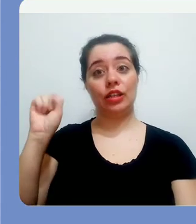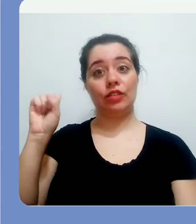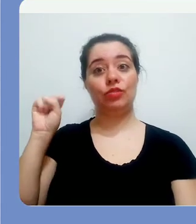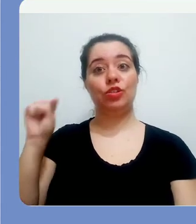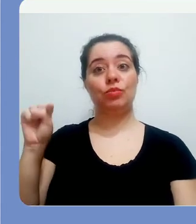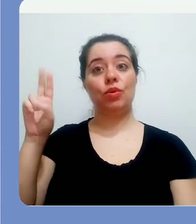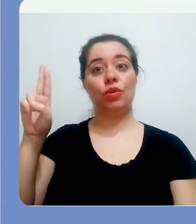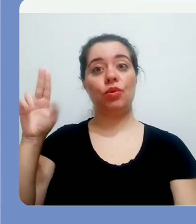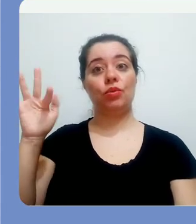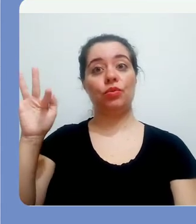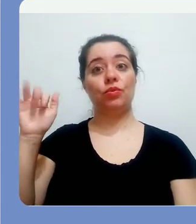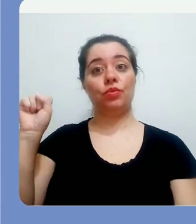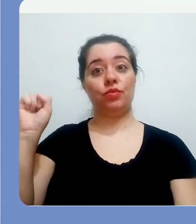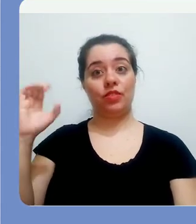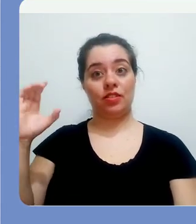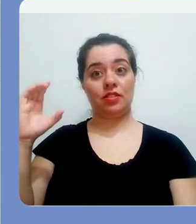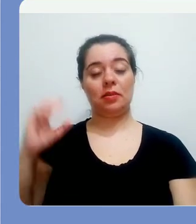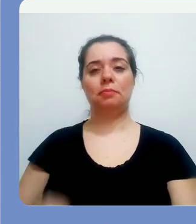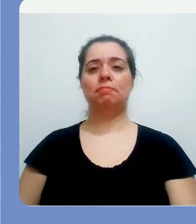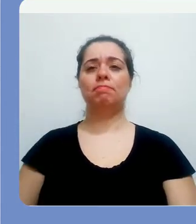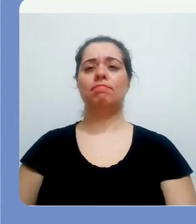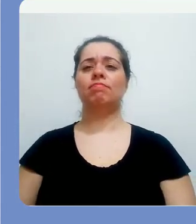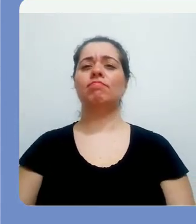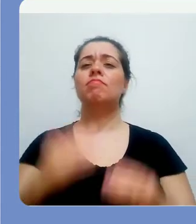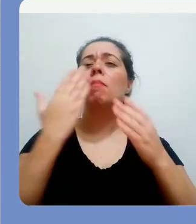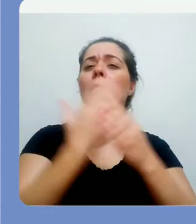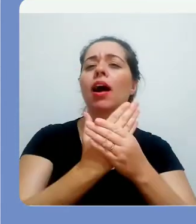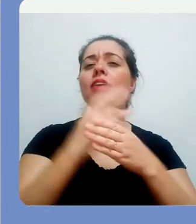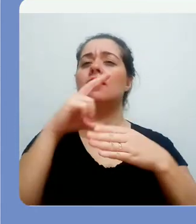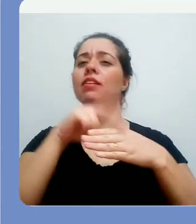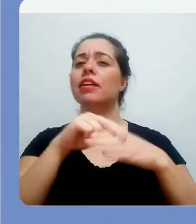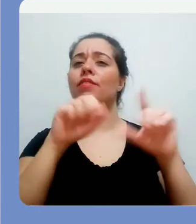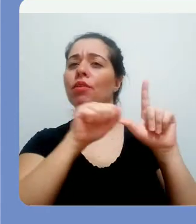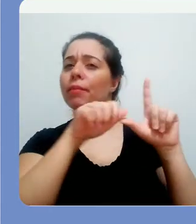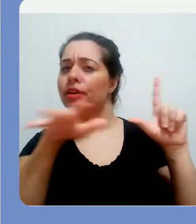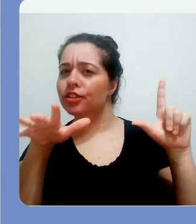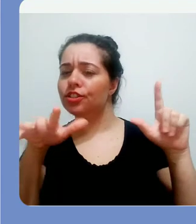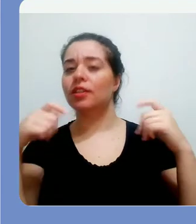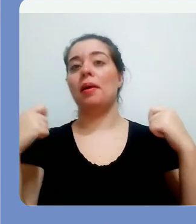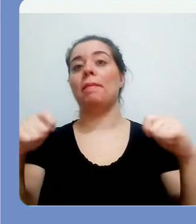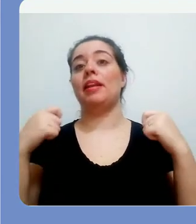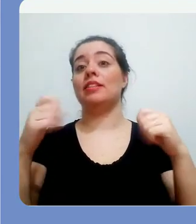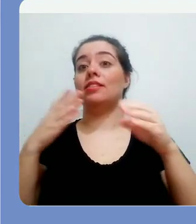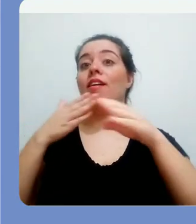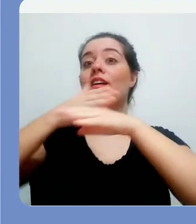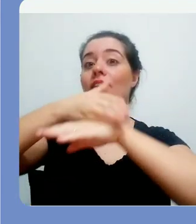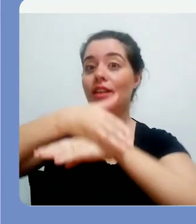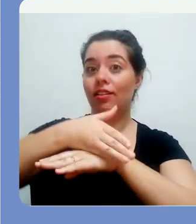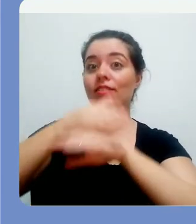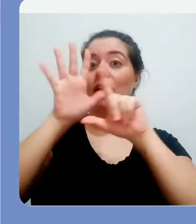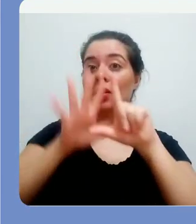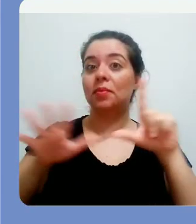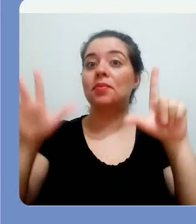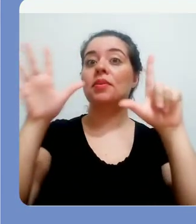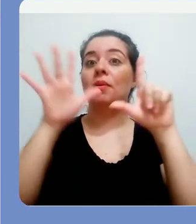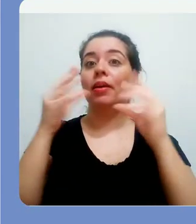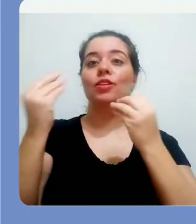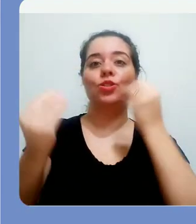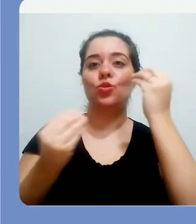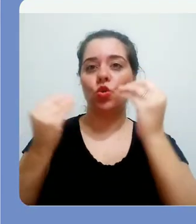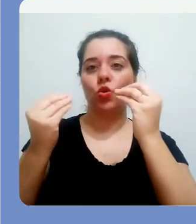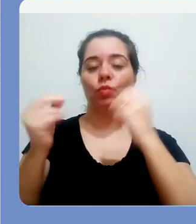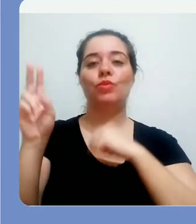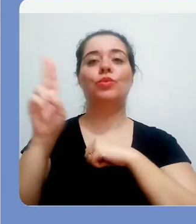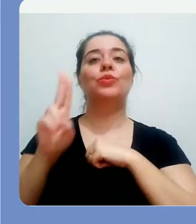Para compartilhar uma pasta ou um arquivo específico, você então deve estar logado dentro do seu ambiente no